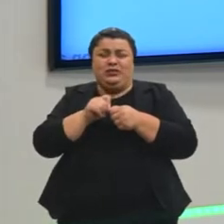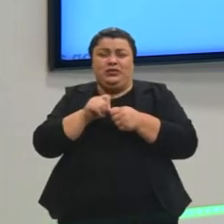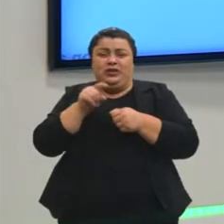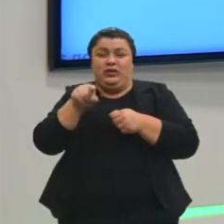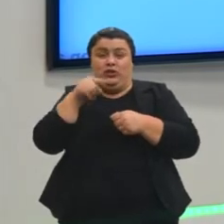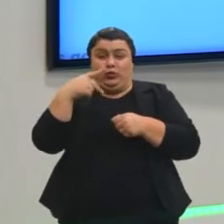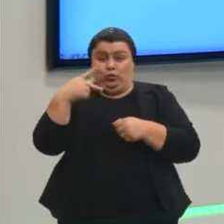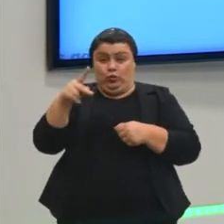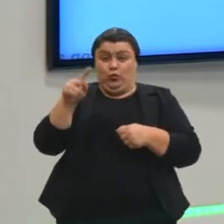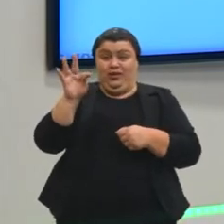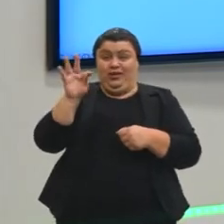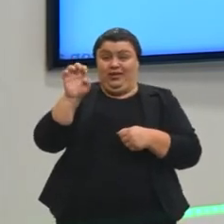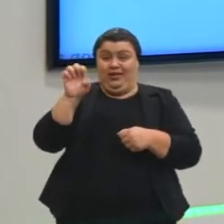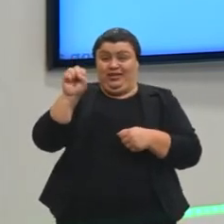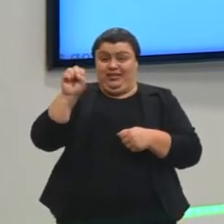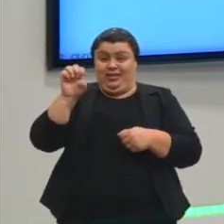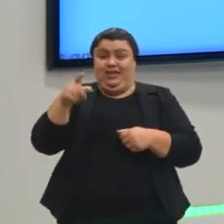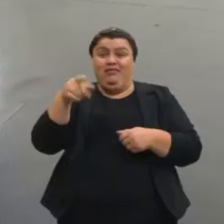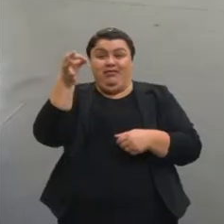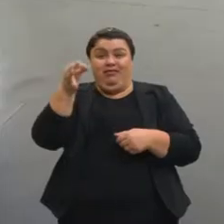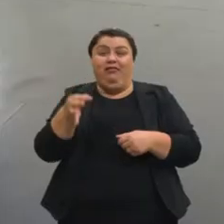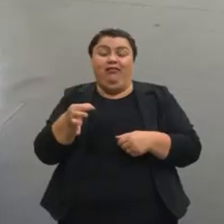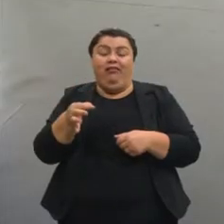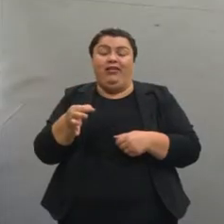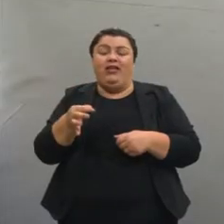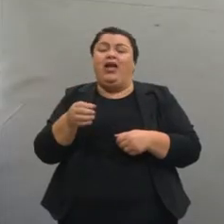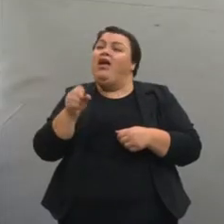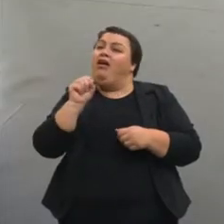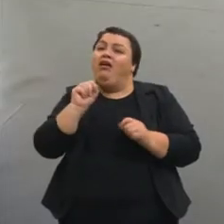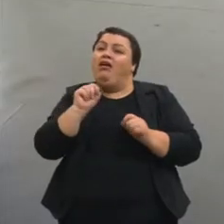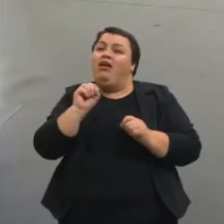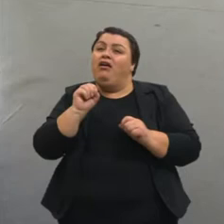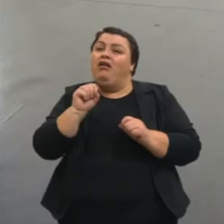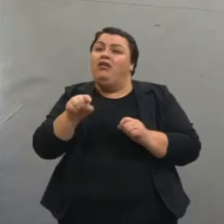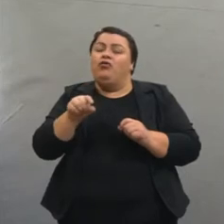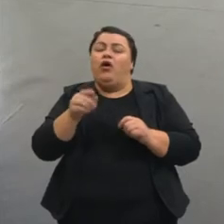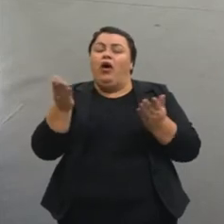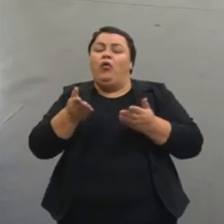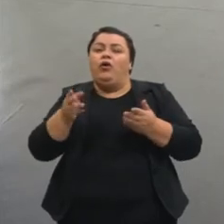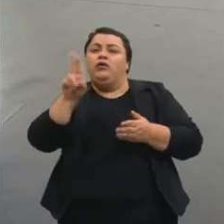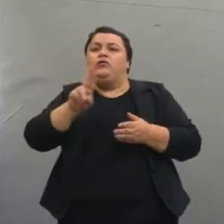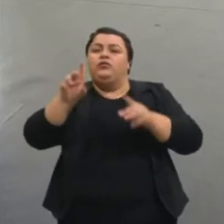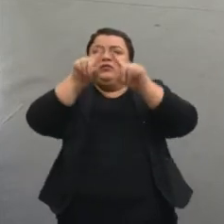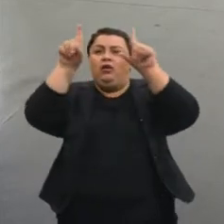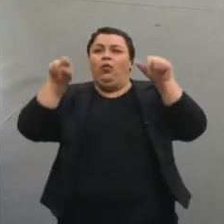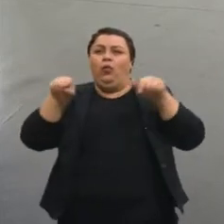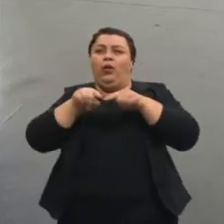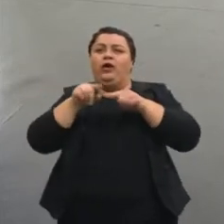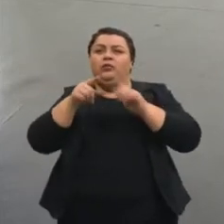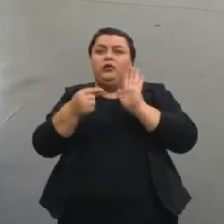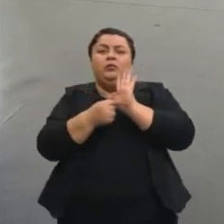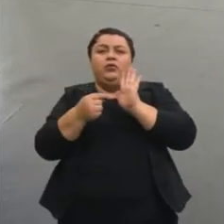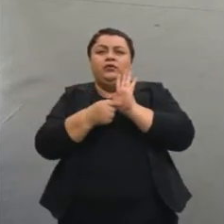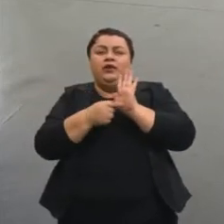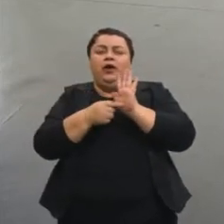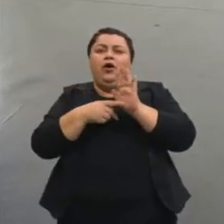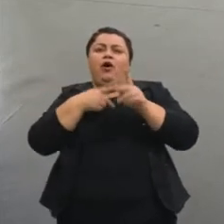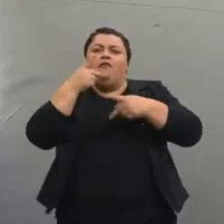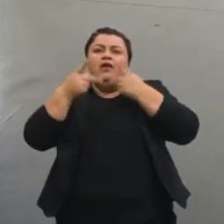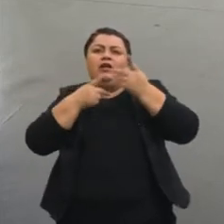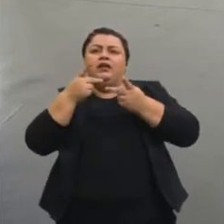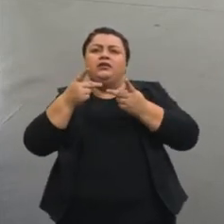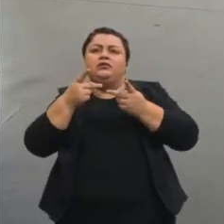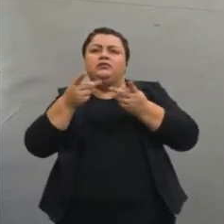queridões, tá? Eu vou ir ao quadro aqui agora, só pra botar pra vocês aqui, ó. Isso aqui. Então, ó, falando de